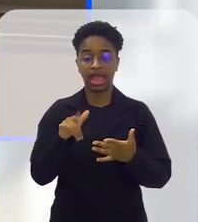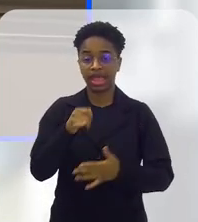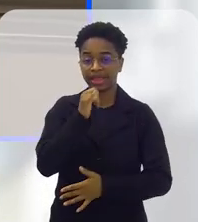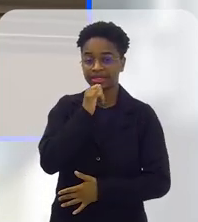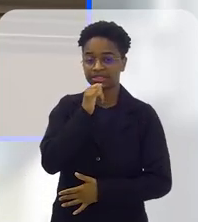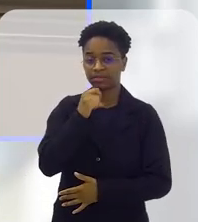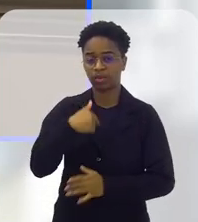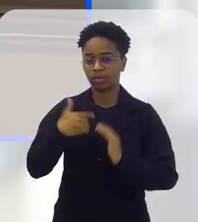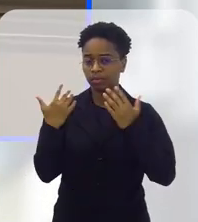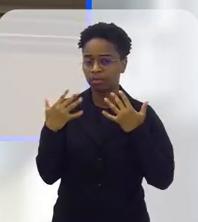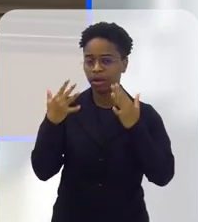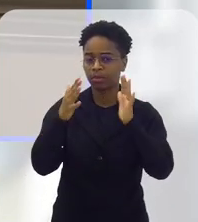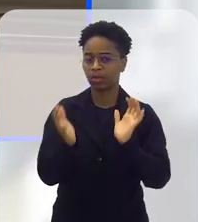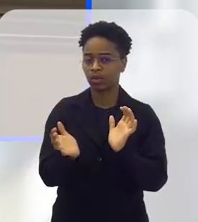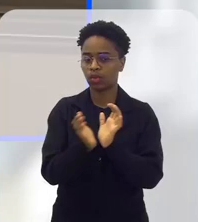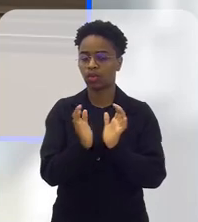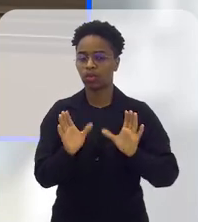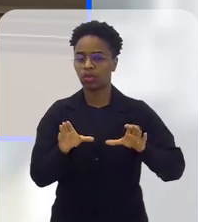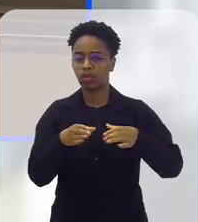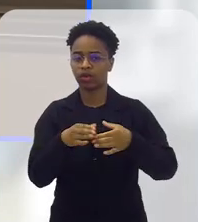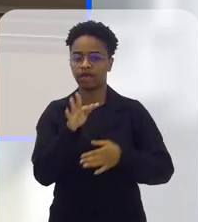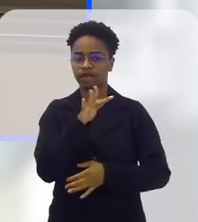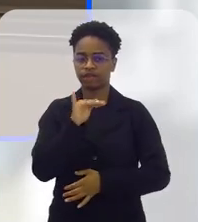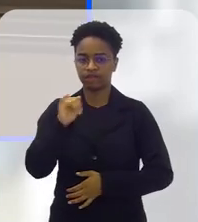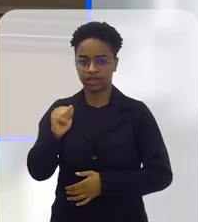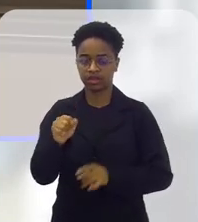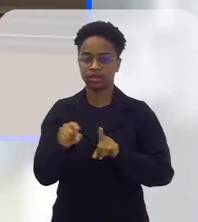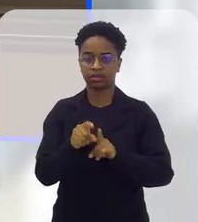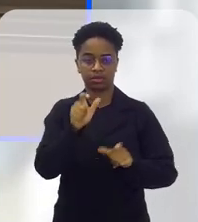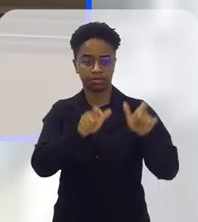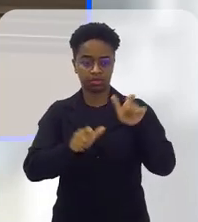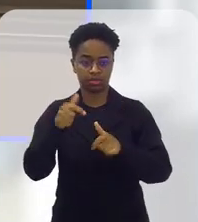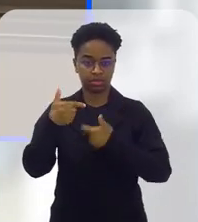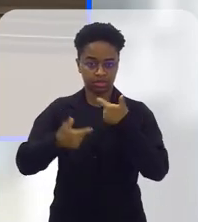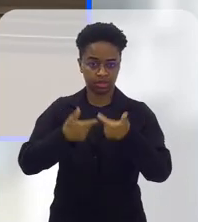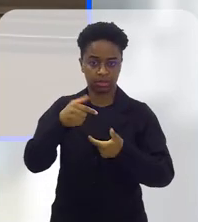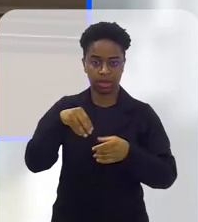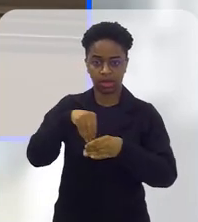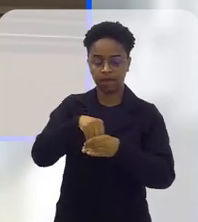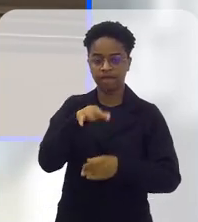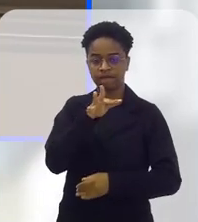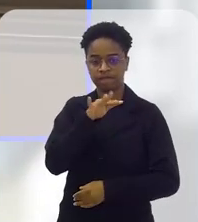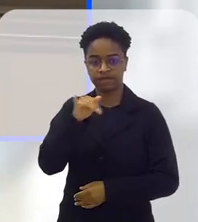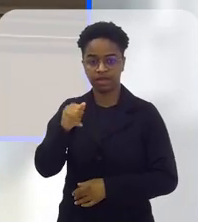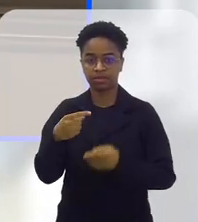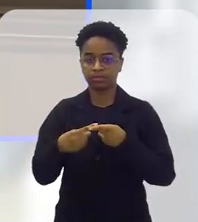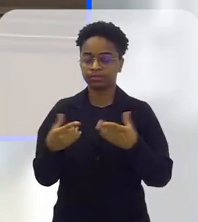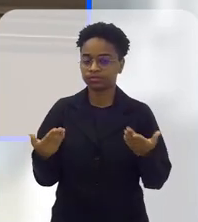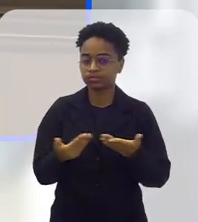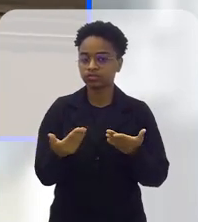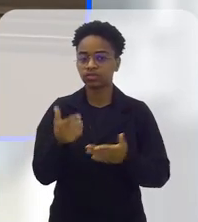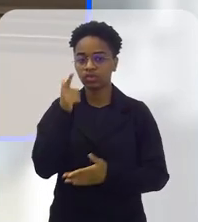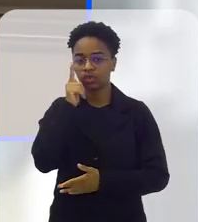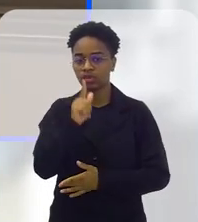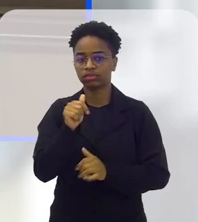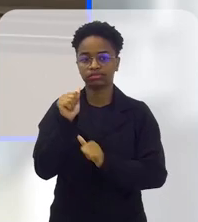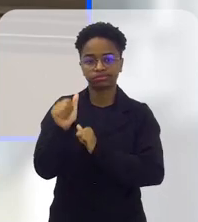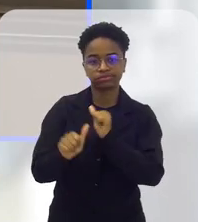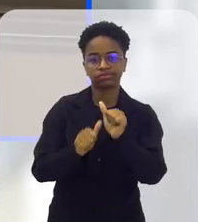é um exemplo, eu tenho que parabenizar muito esse grupo da FIA, as pessoas que trabalham na FIA, que estão conseguindo hoje